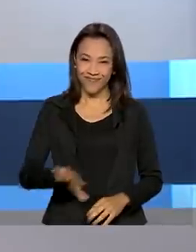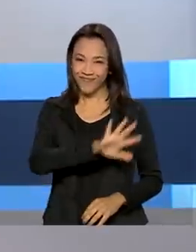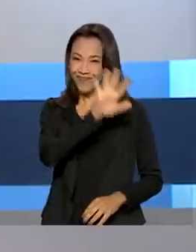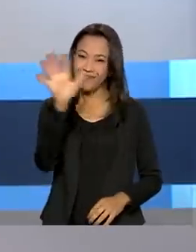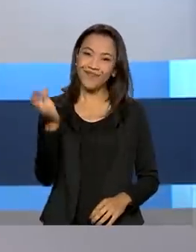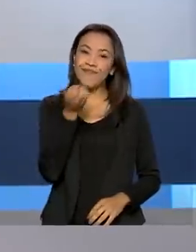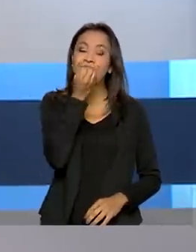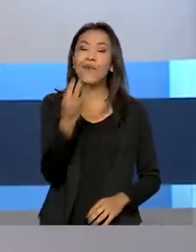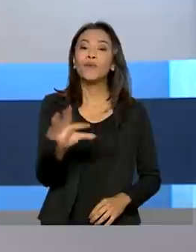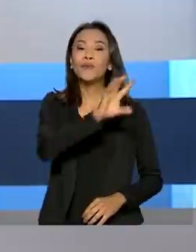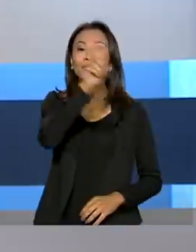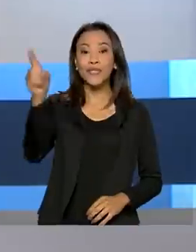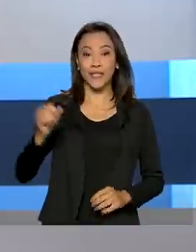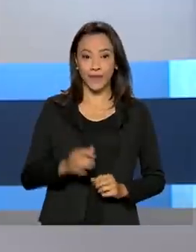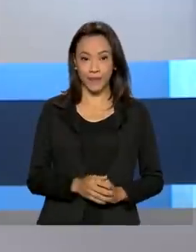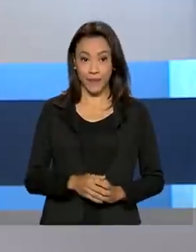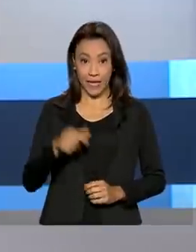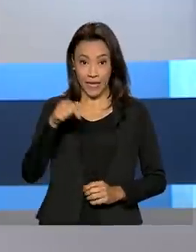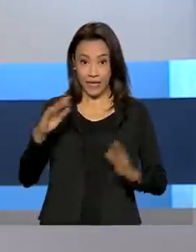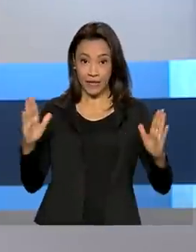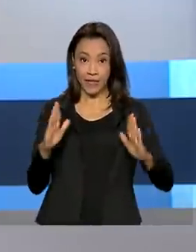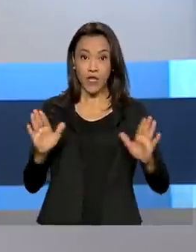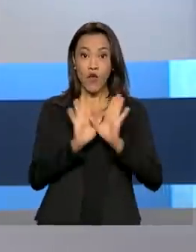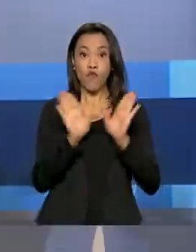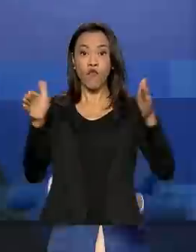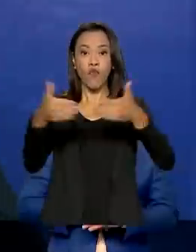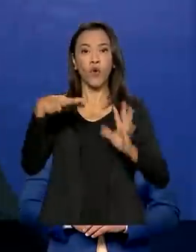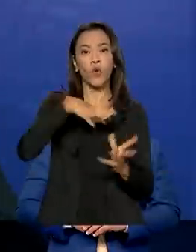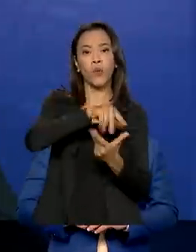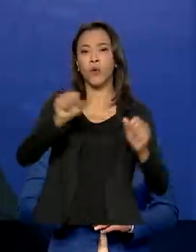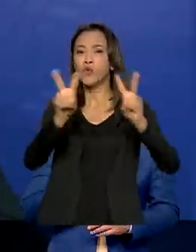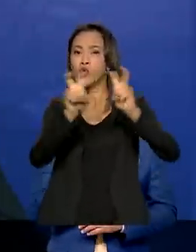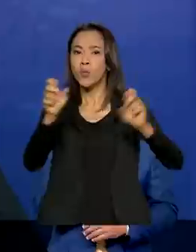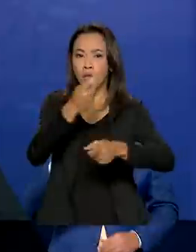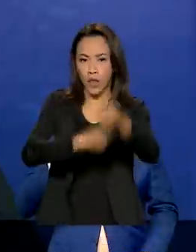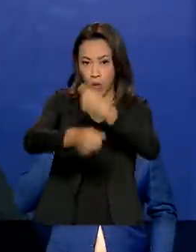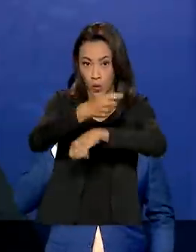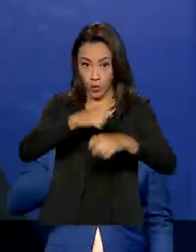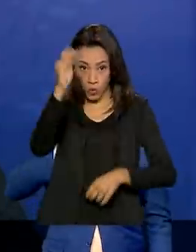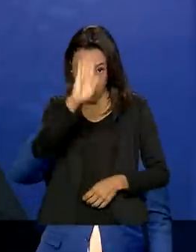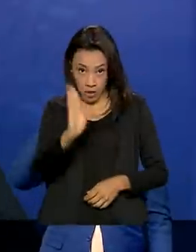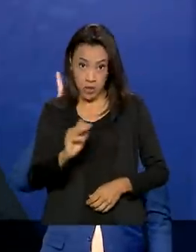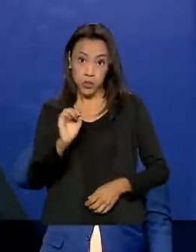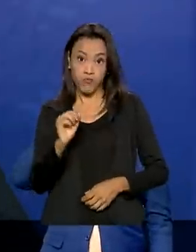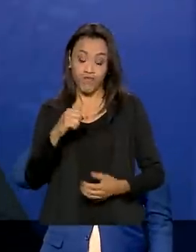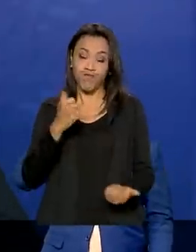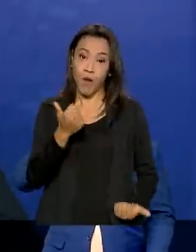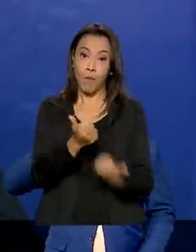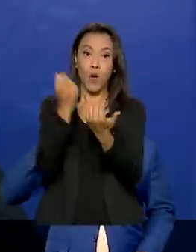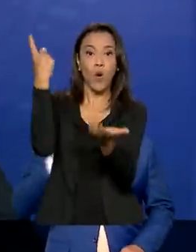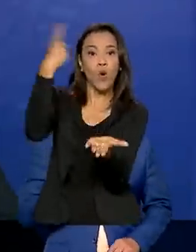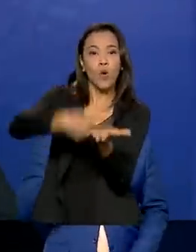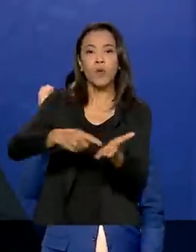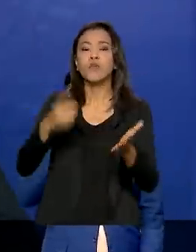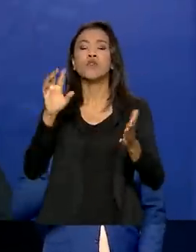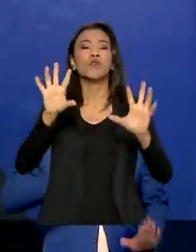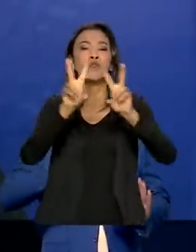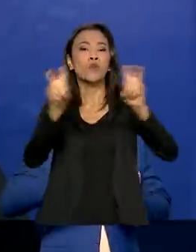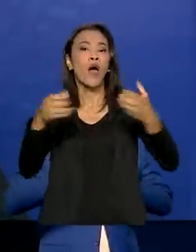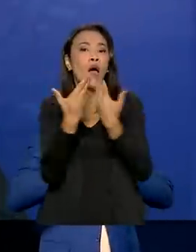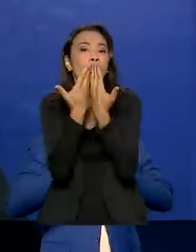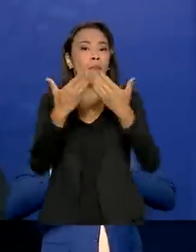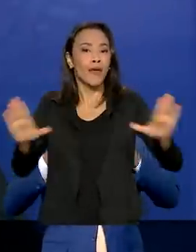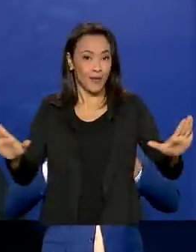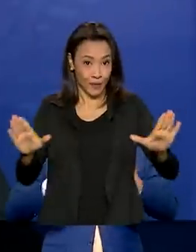Olá, dia. Durante Fórum Global de Negócios, Brasil reforça compromisso na abertura da economia no pós